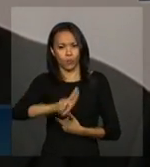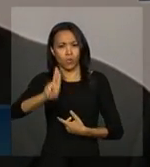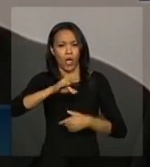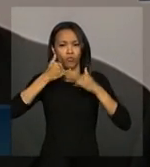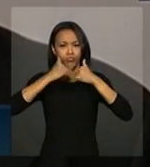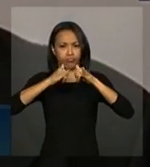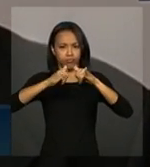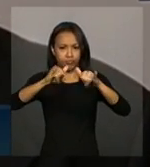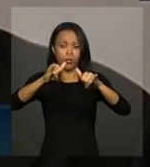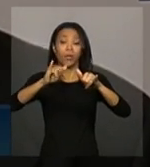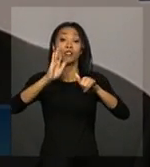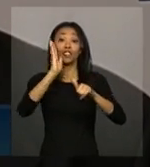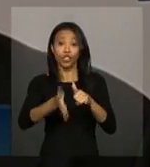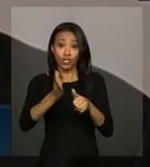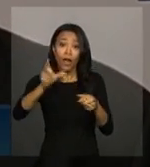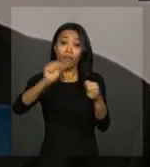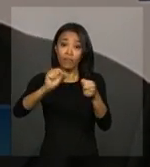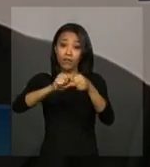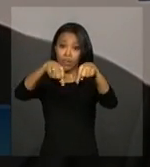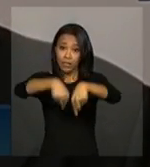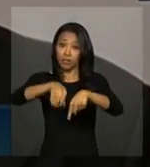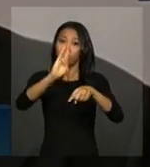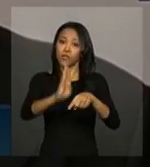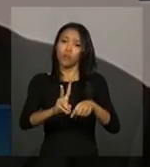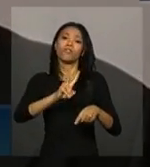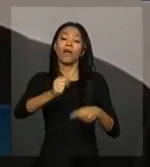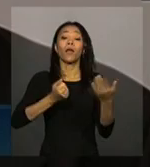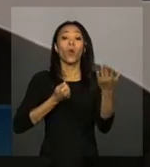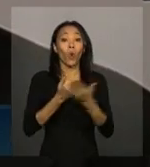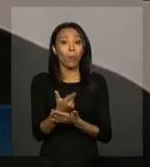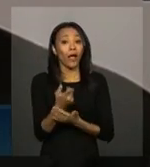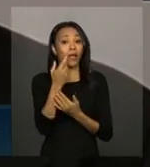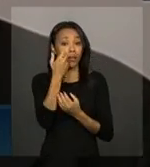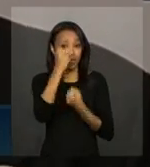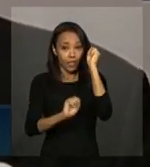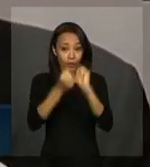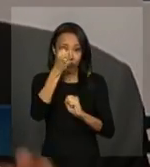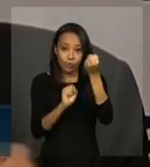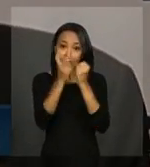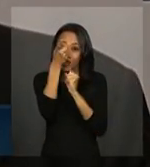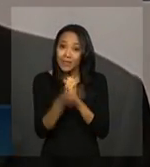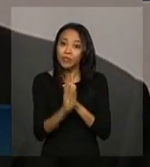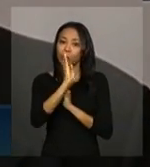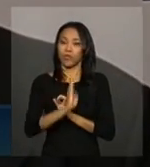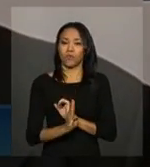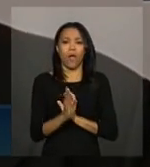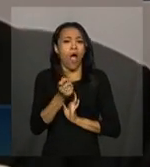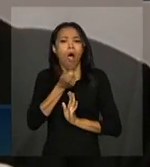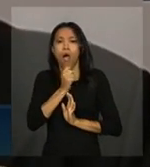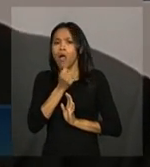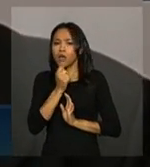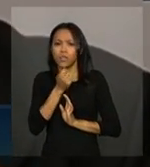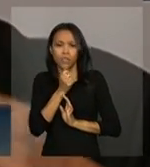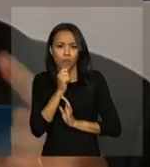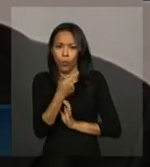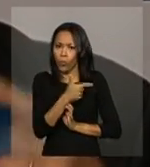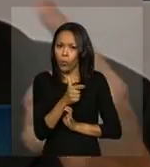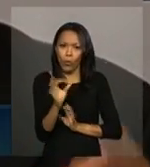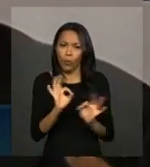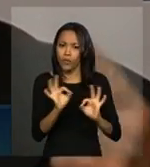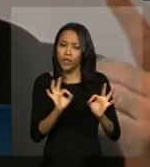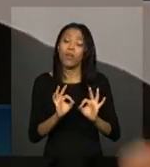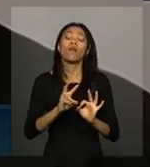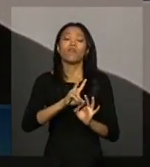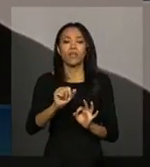que já são fabricados no Brasil, nós vamos comprar da indústria brasileira. E aqueles que ainda não são, vão ter mais de